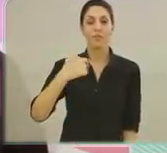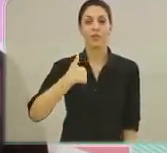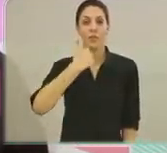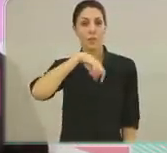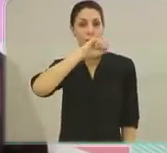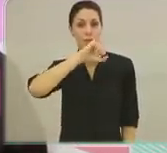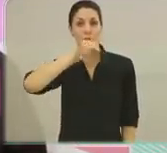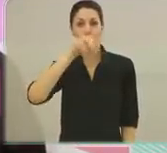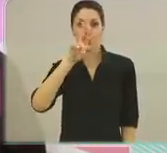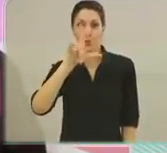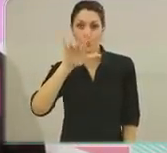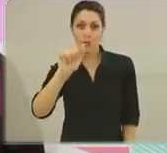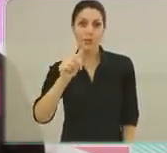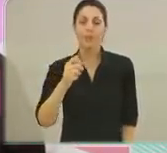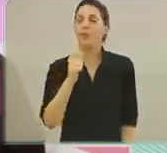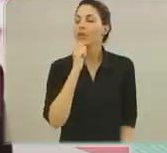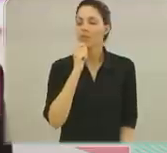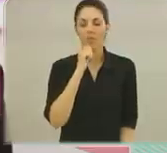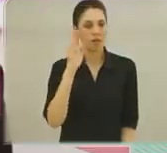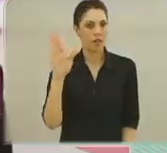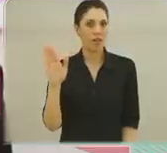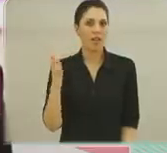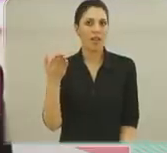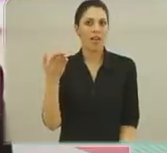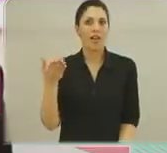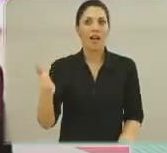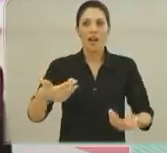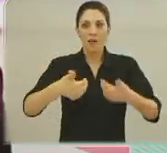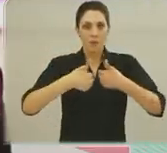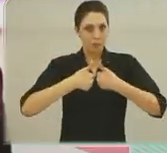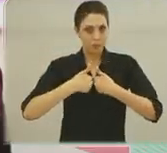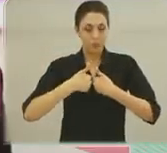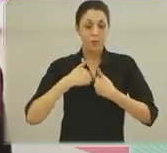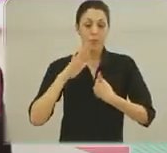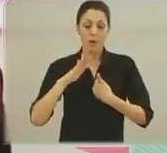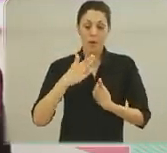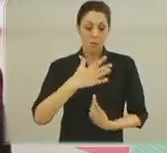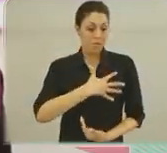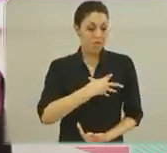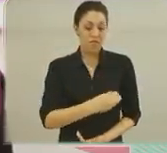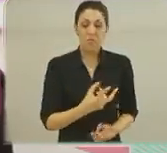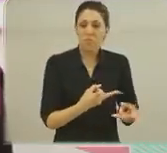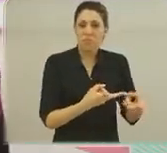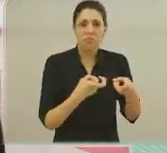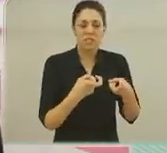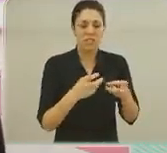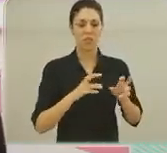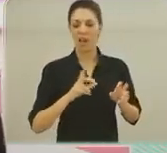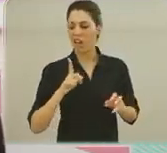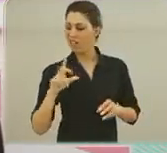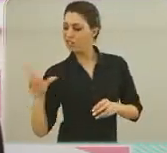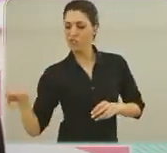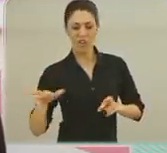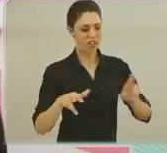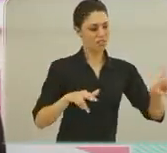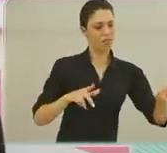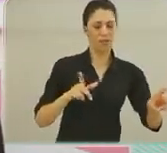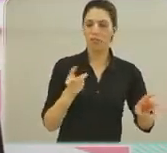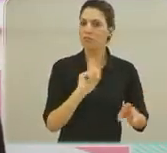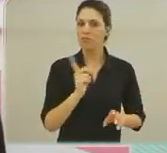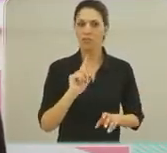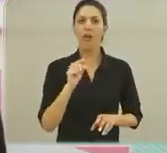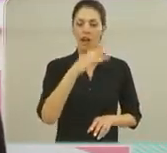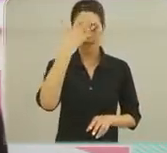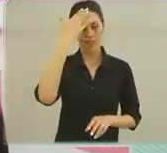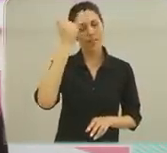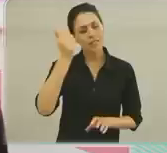Júlia, que não tem autismo. Ela não vê diferença entre os amiguinhos dela que não tem comprometimento e os que tem.